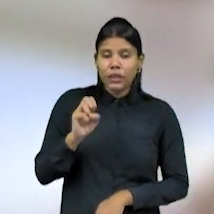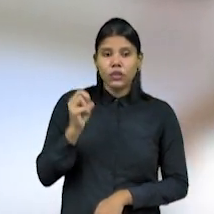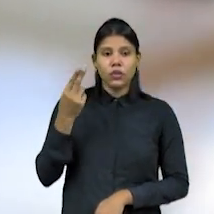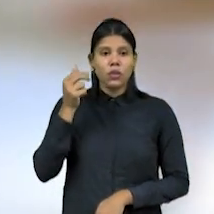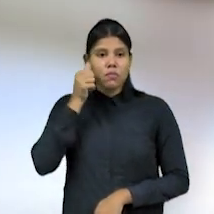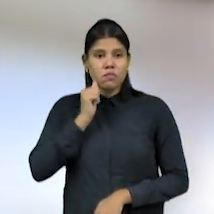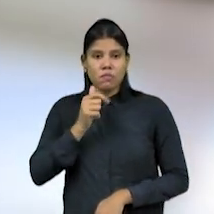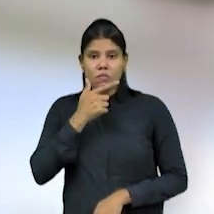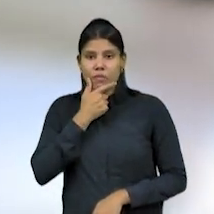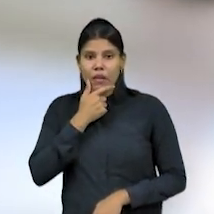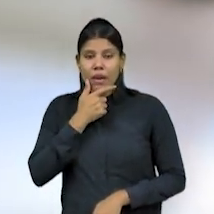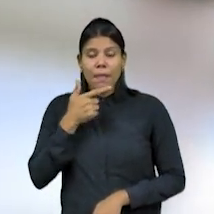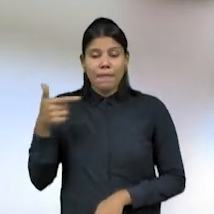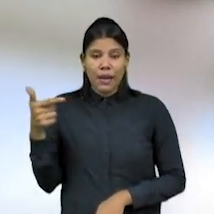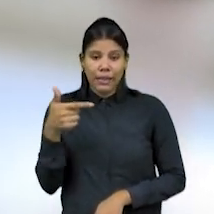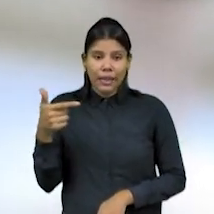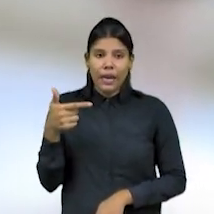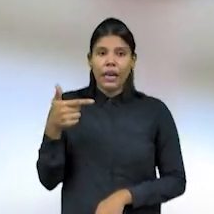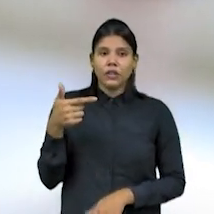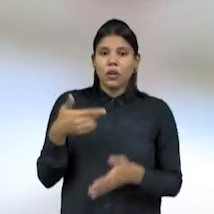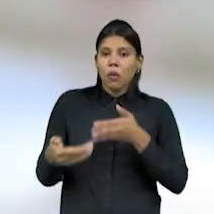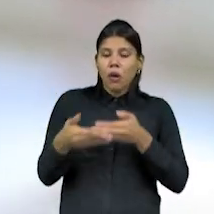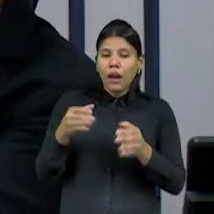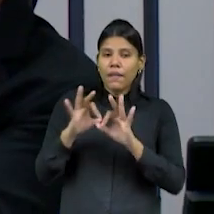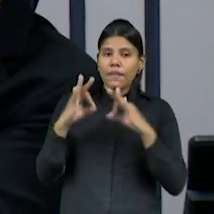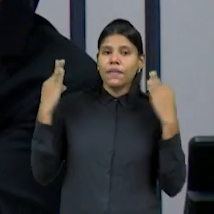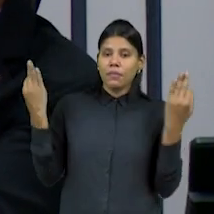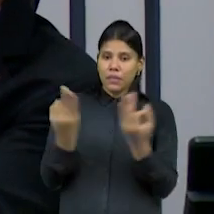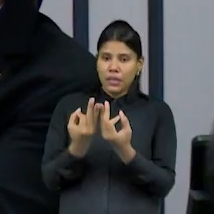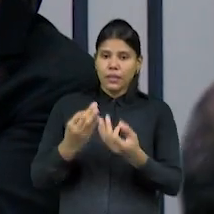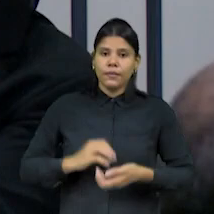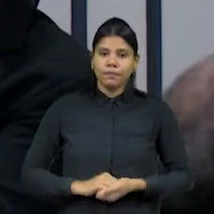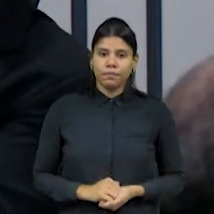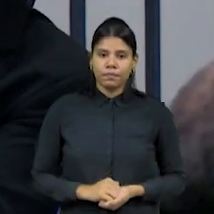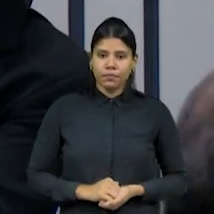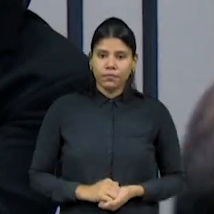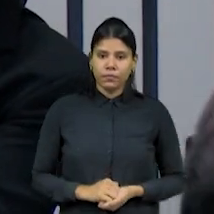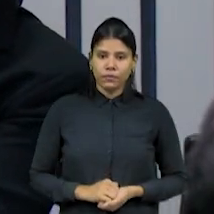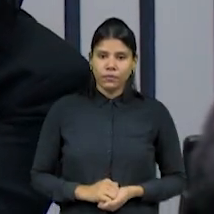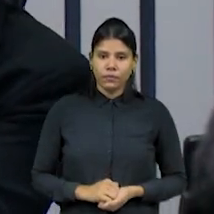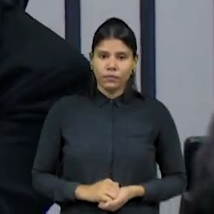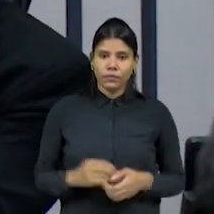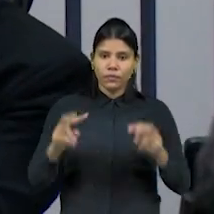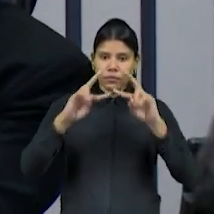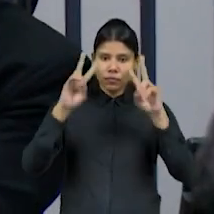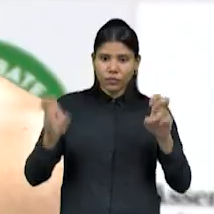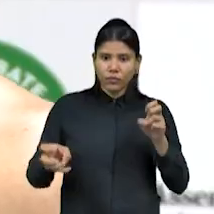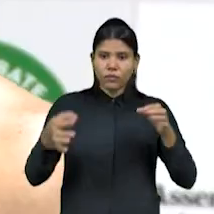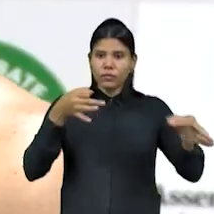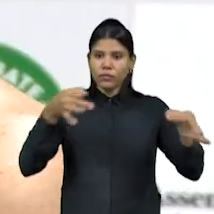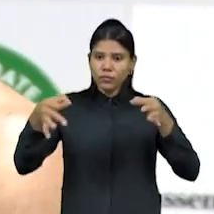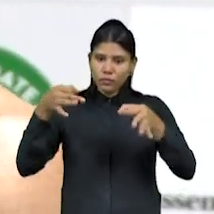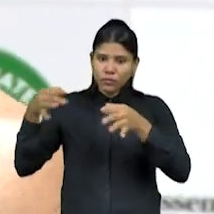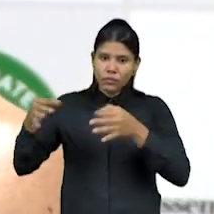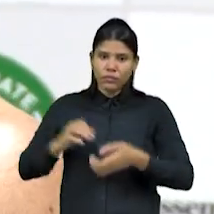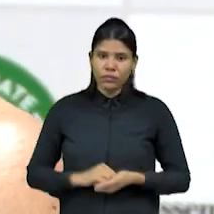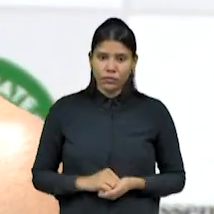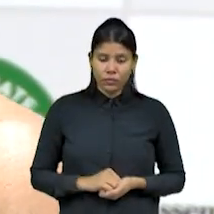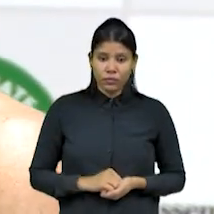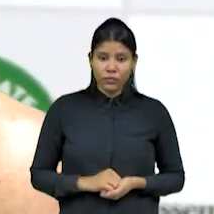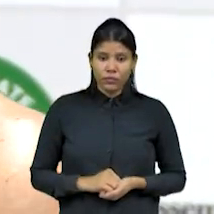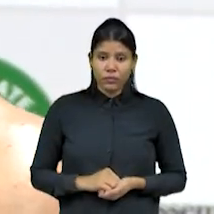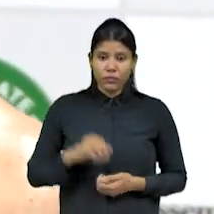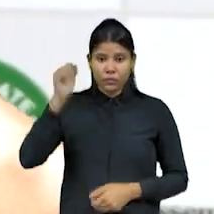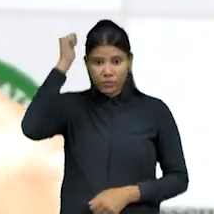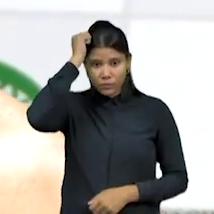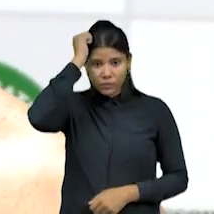irmão, cônjuge, companheiro ou empregados da vítima. O assunto repercutiu na Assembleia Legislativa. A deputada Augusta Brito